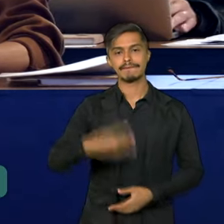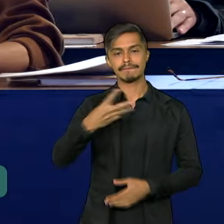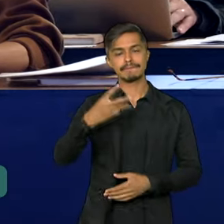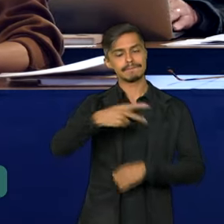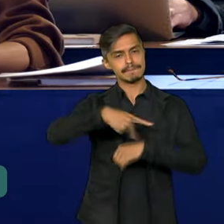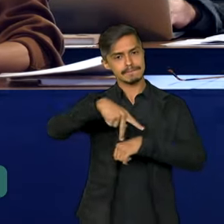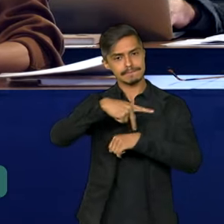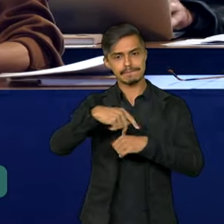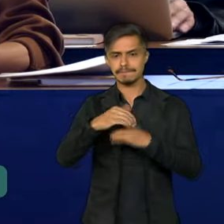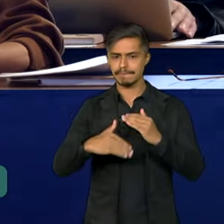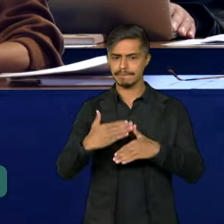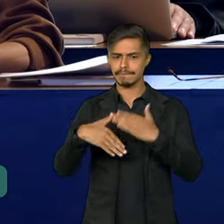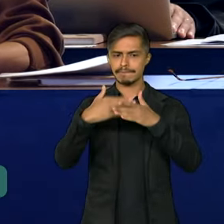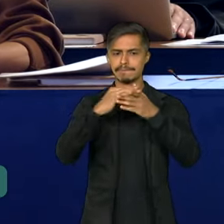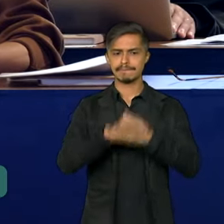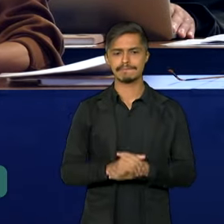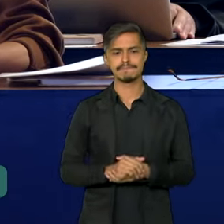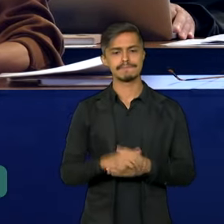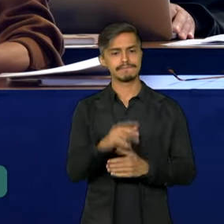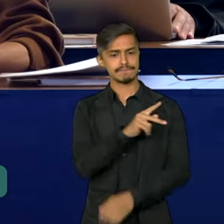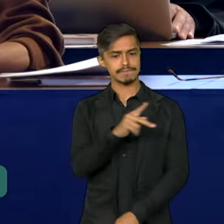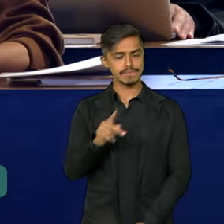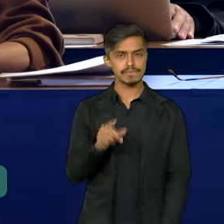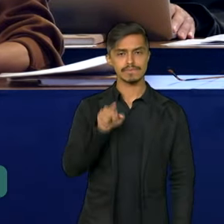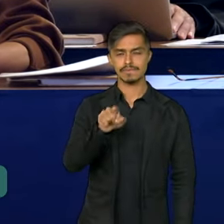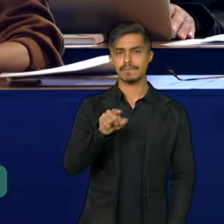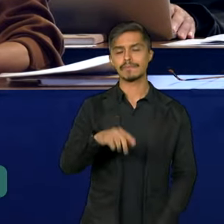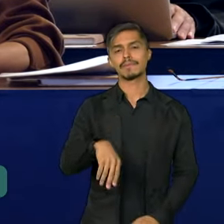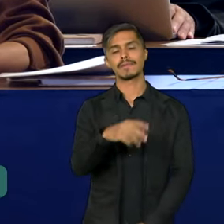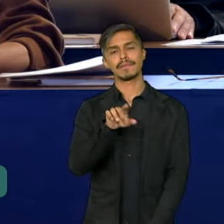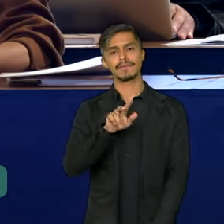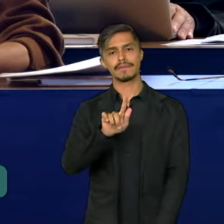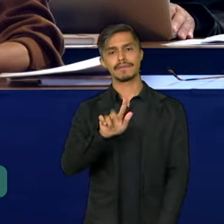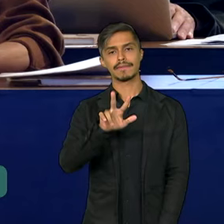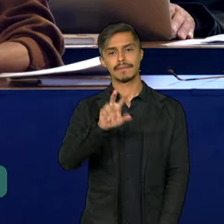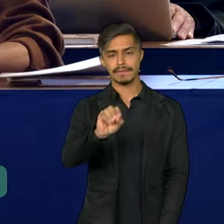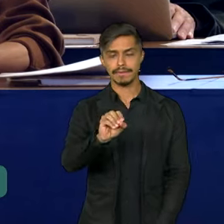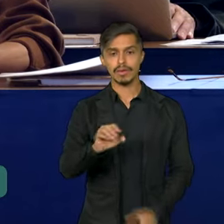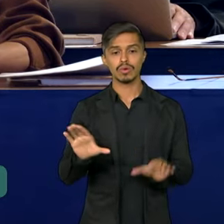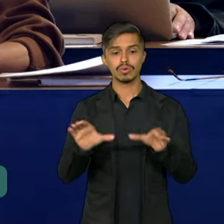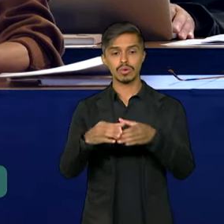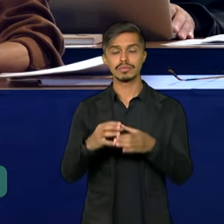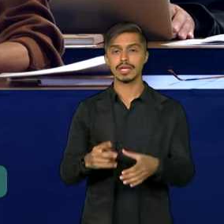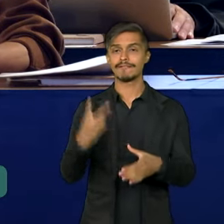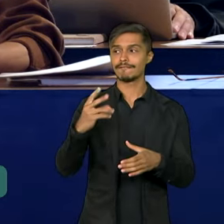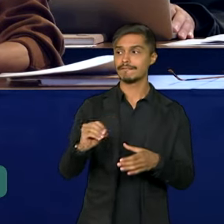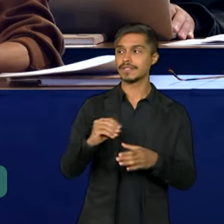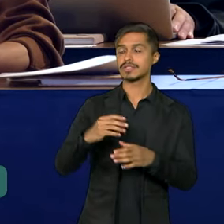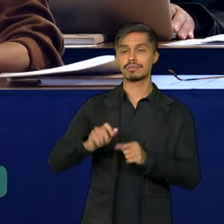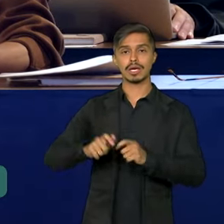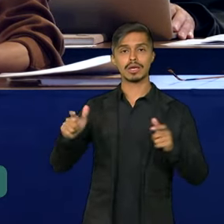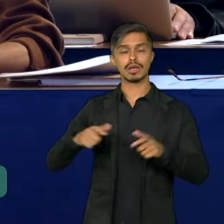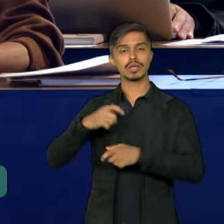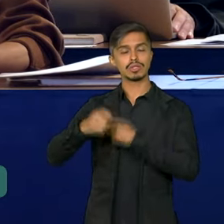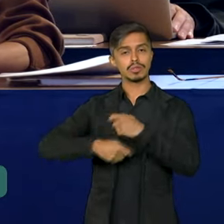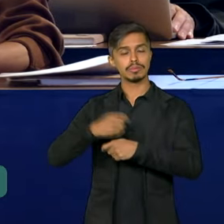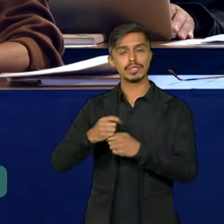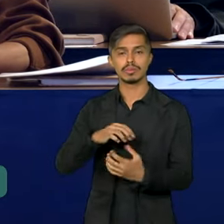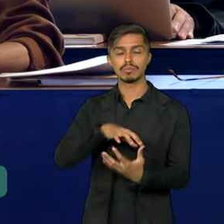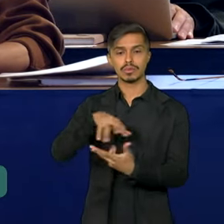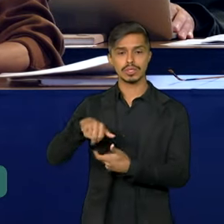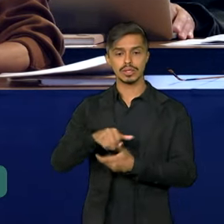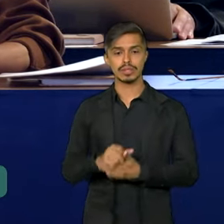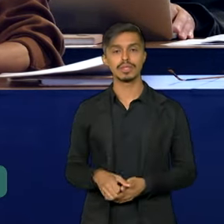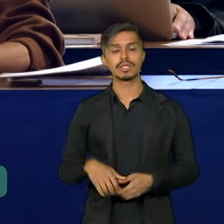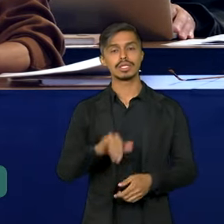em desenvolvimento a presidir o G20, grupo das 20 maiores economias do mundo, após